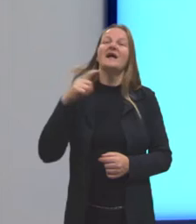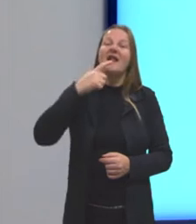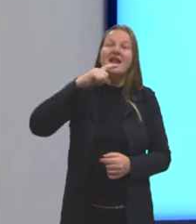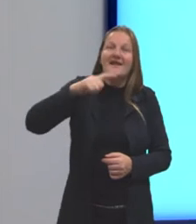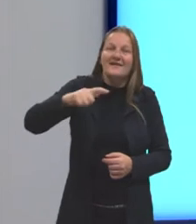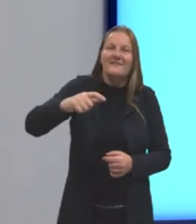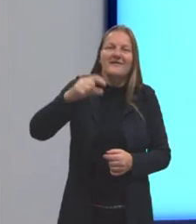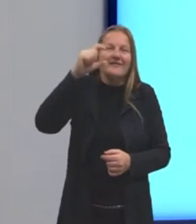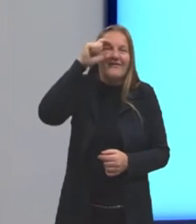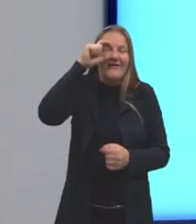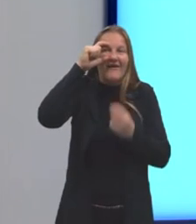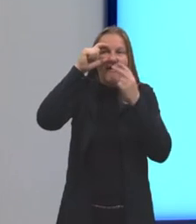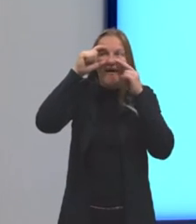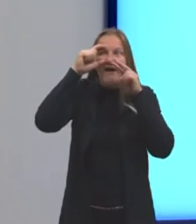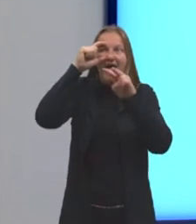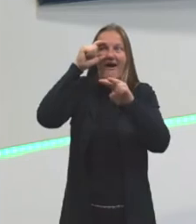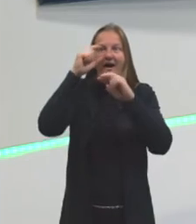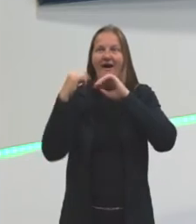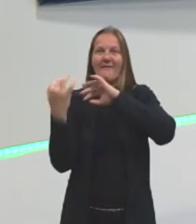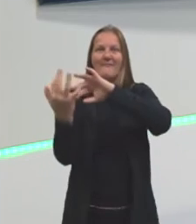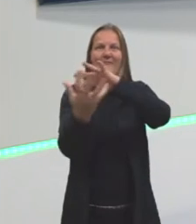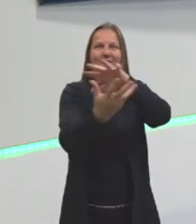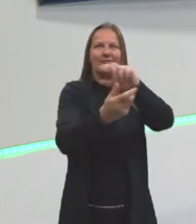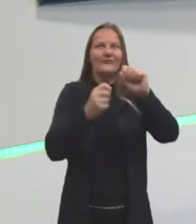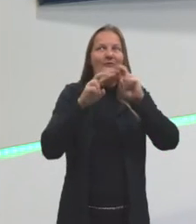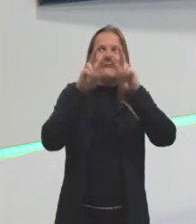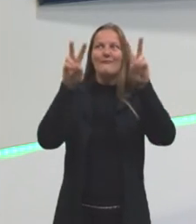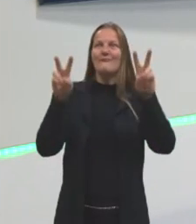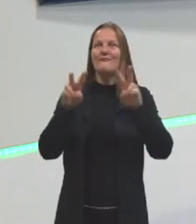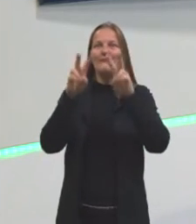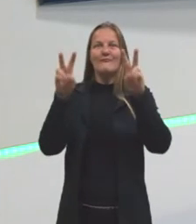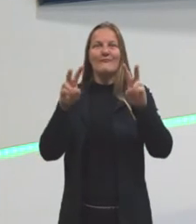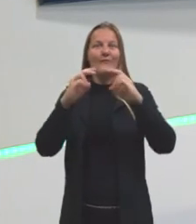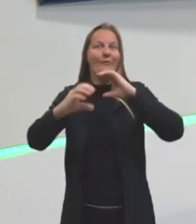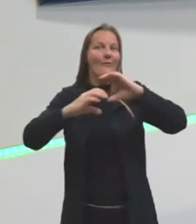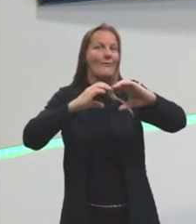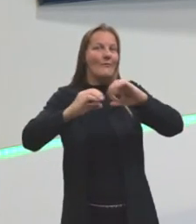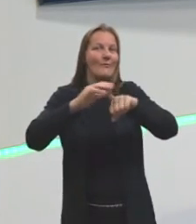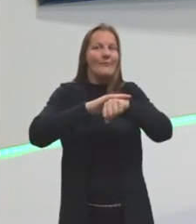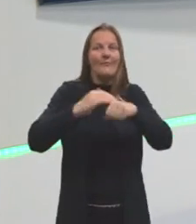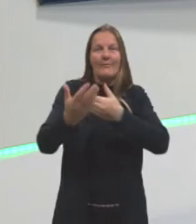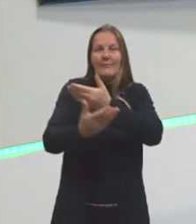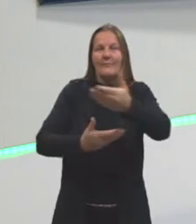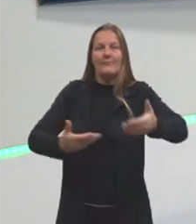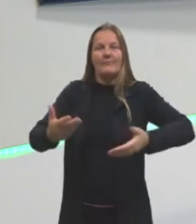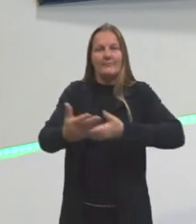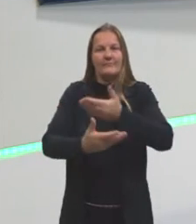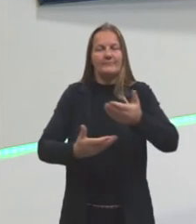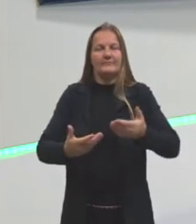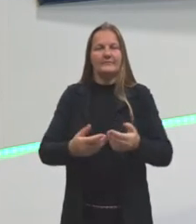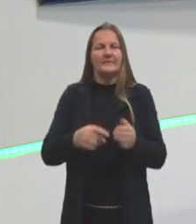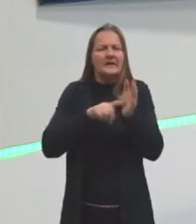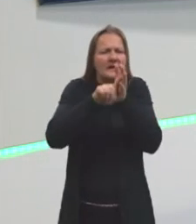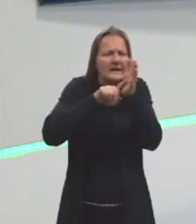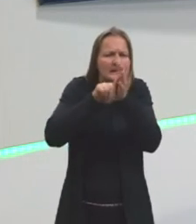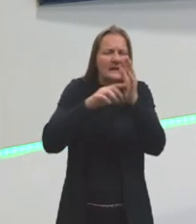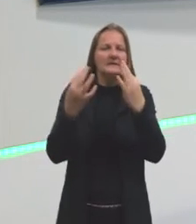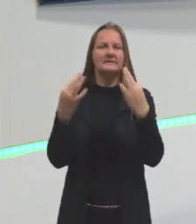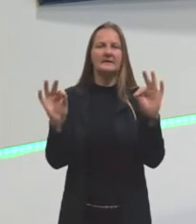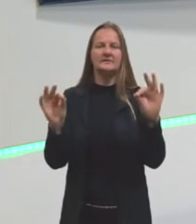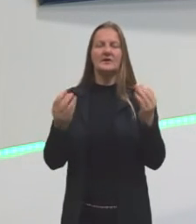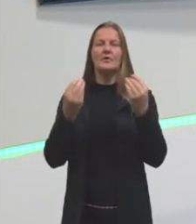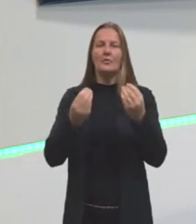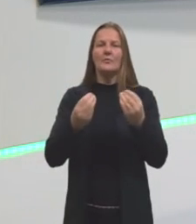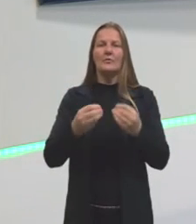enxergar o mundo de uma determinada maneira. Então, quando eu digo que estou fazendo uma análise sintática, eu estou